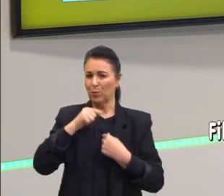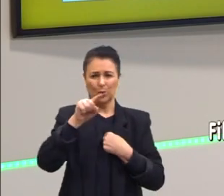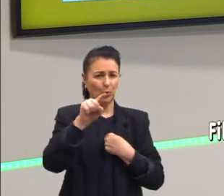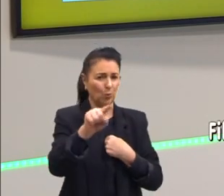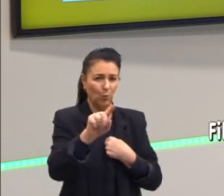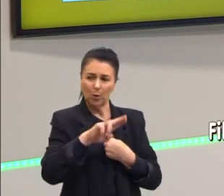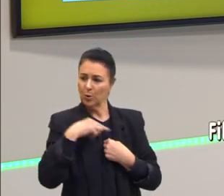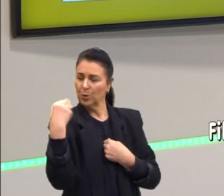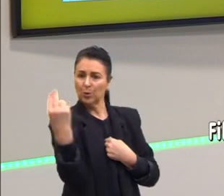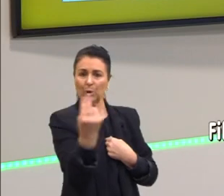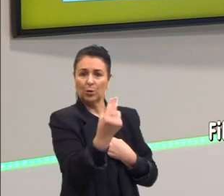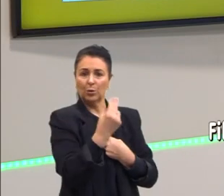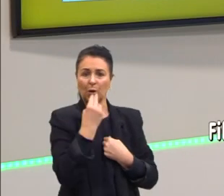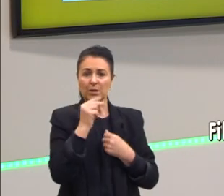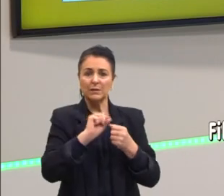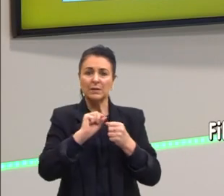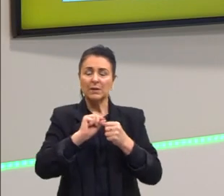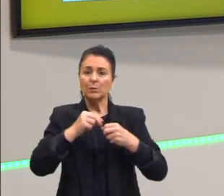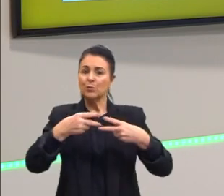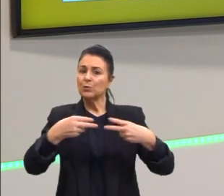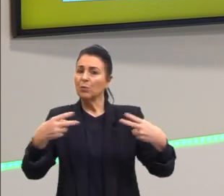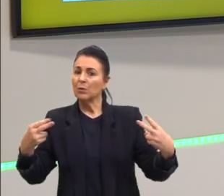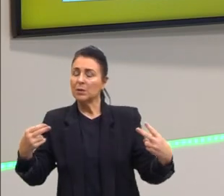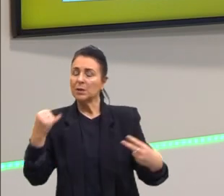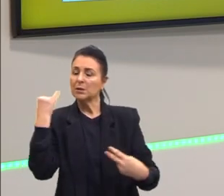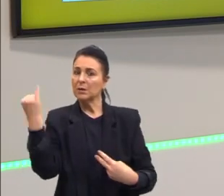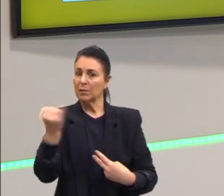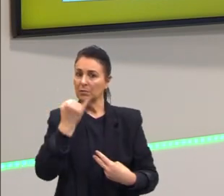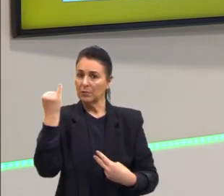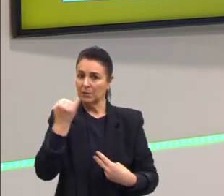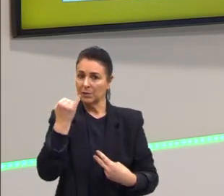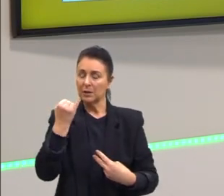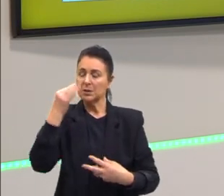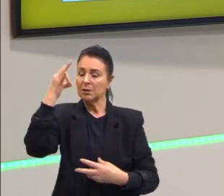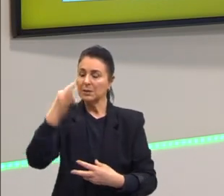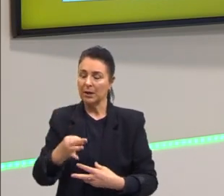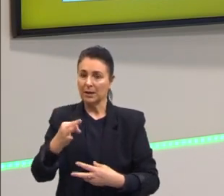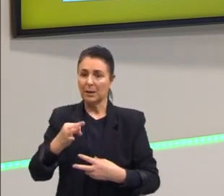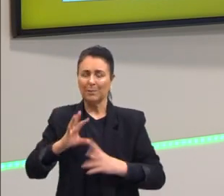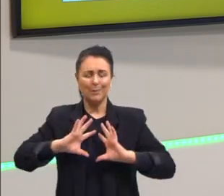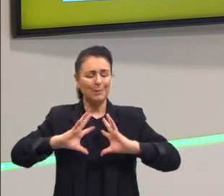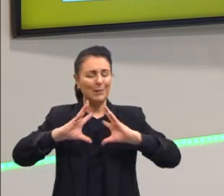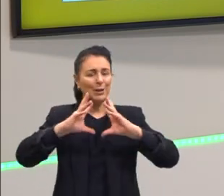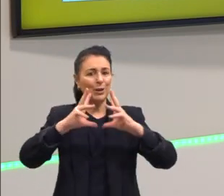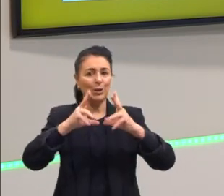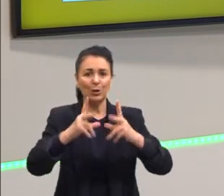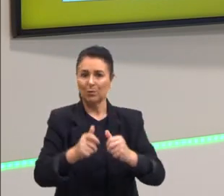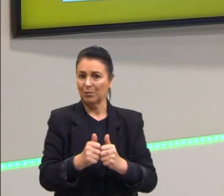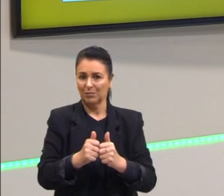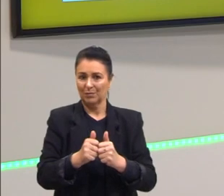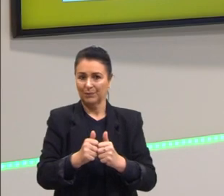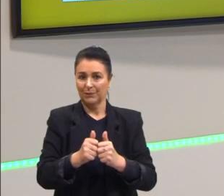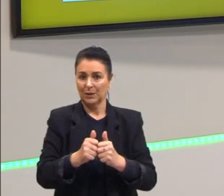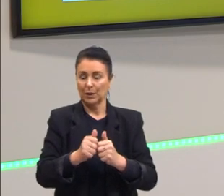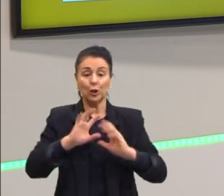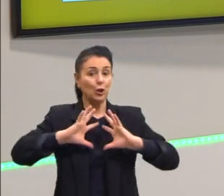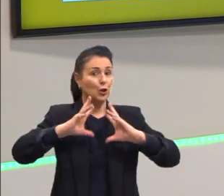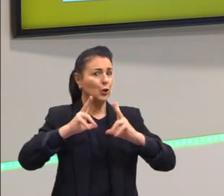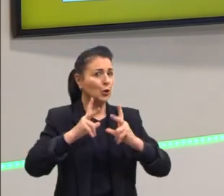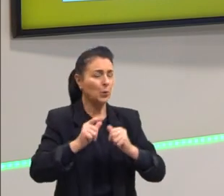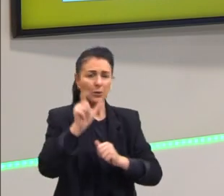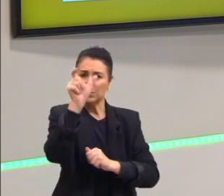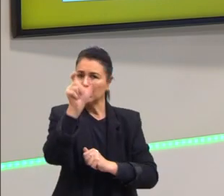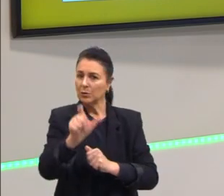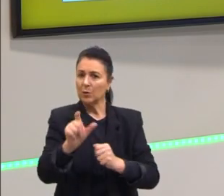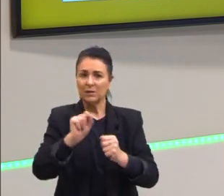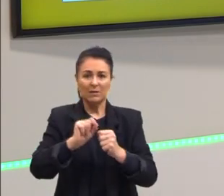como eu agir, seja válida para todos, que todas as pessoas também façam as suas ações para mim, como